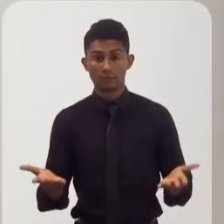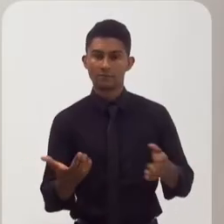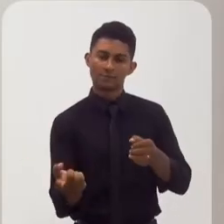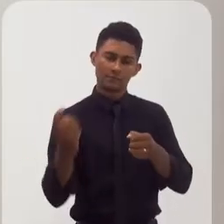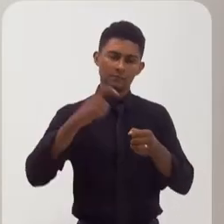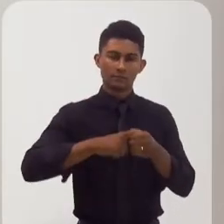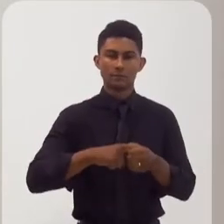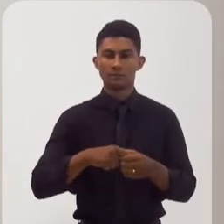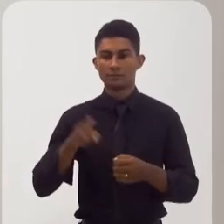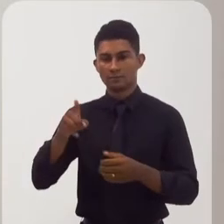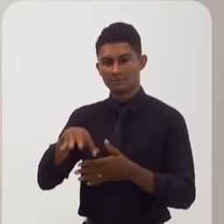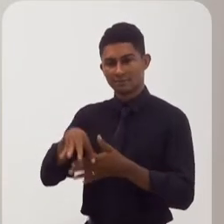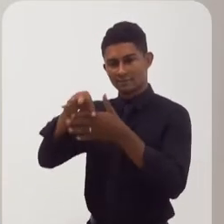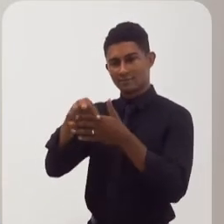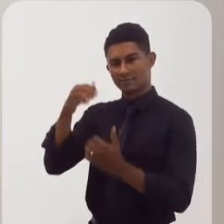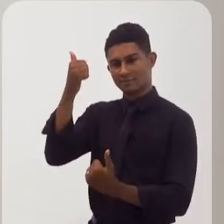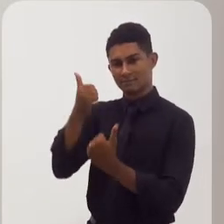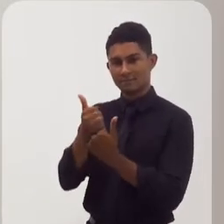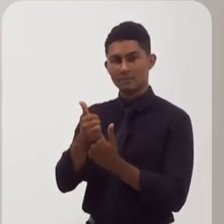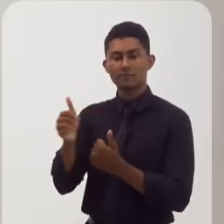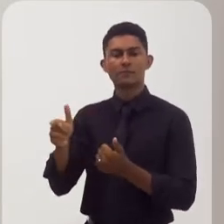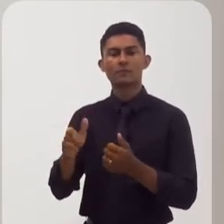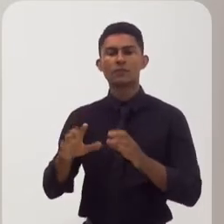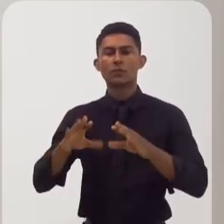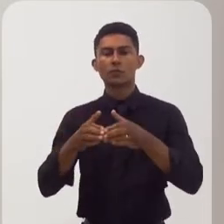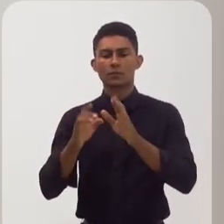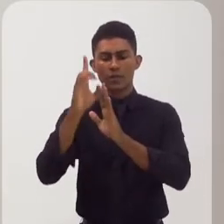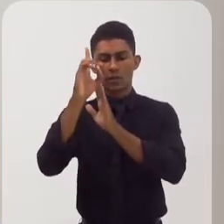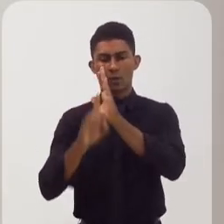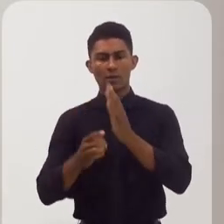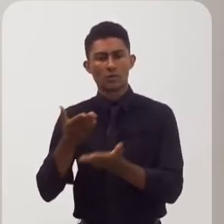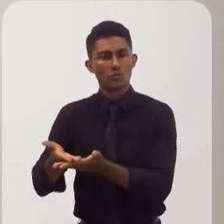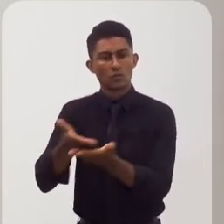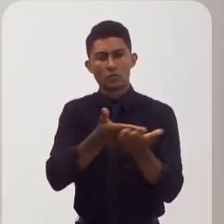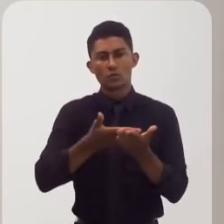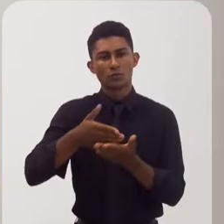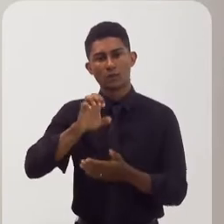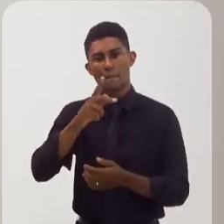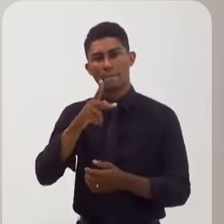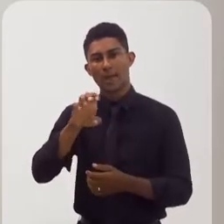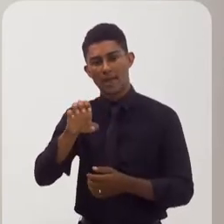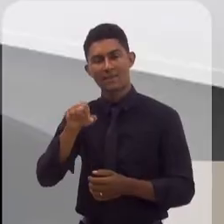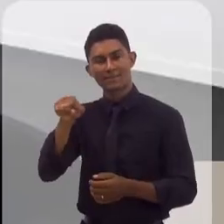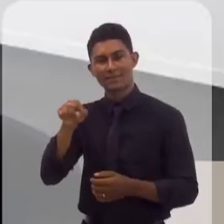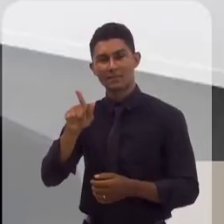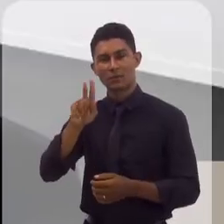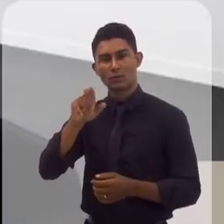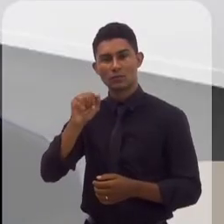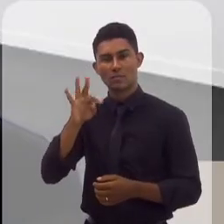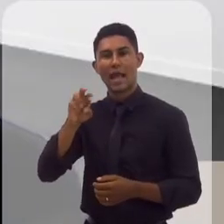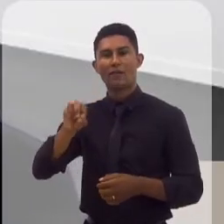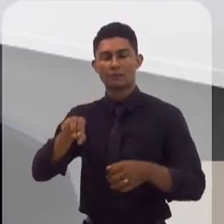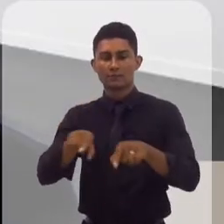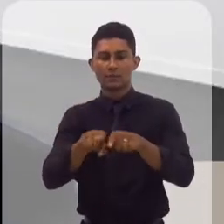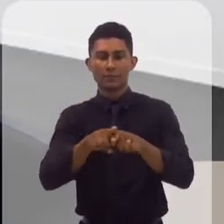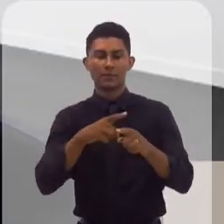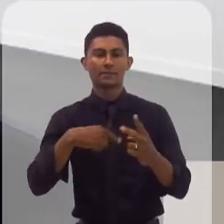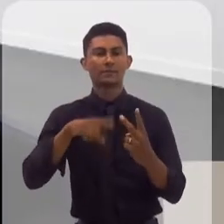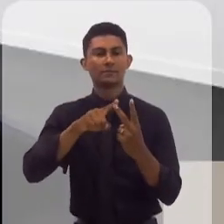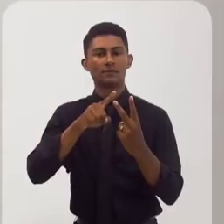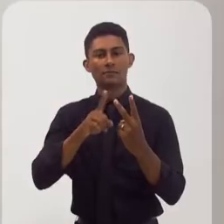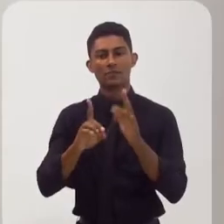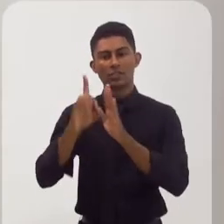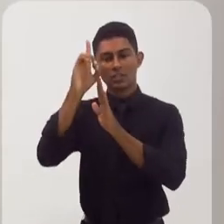Estamos de volta com o Superintendente Adjunto da Diretoria de Estudos de Energia Elétrica da EPE, Gustavo Pires da Ponte, e o